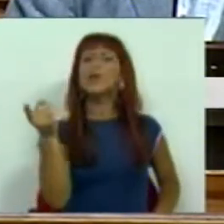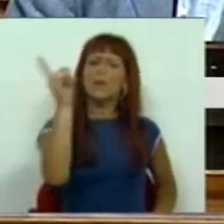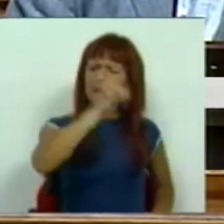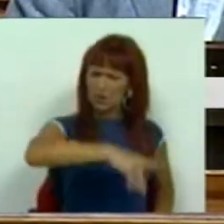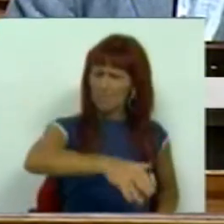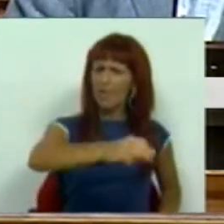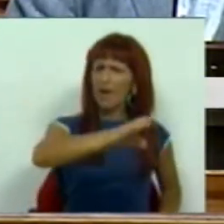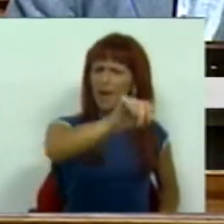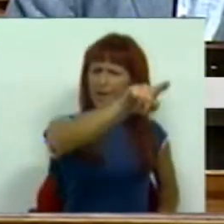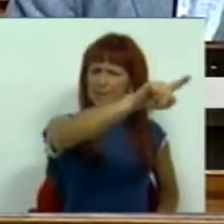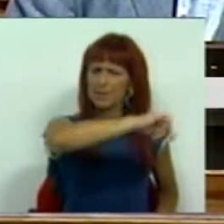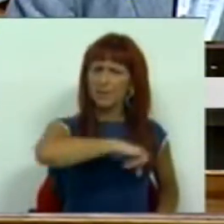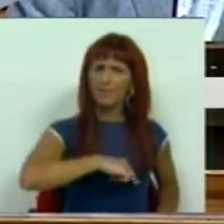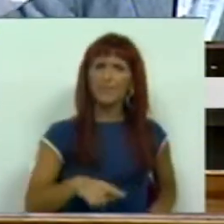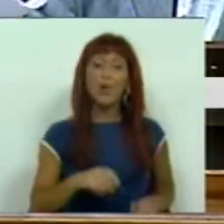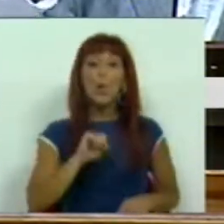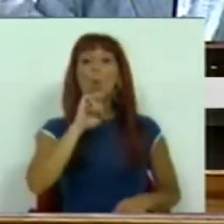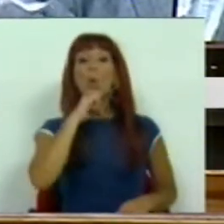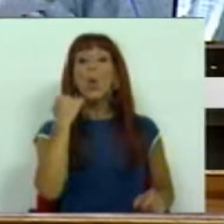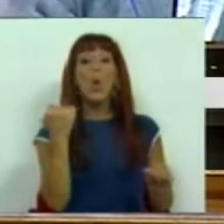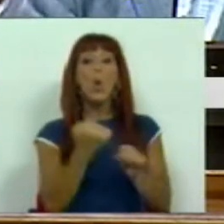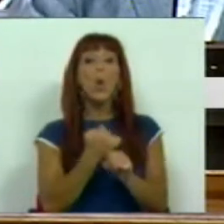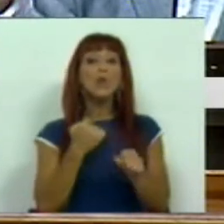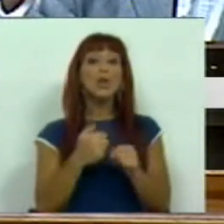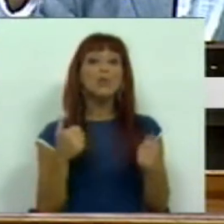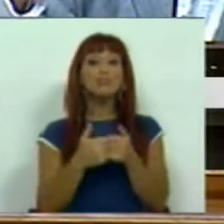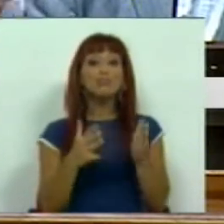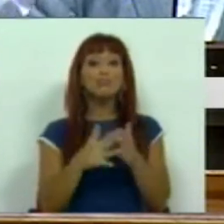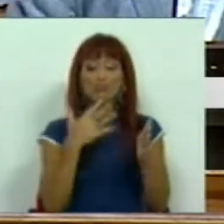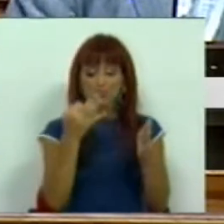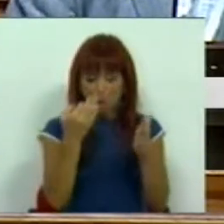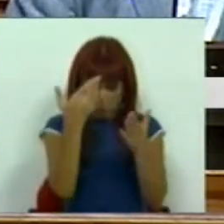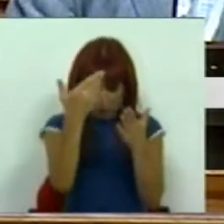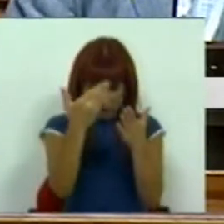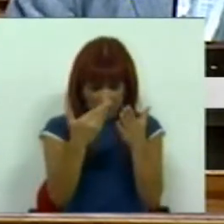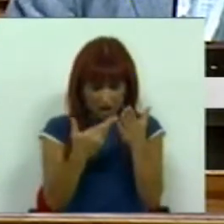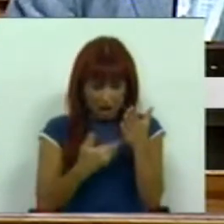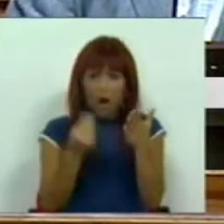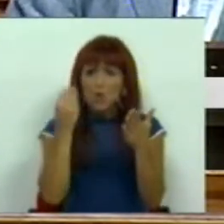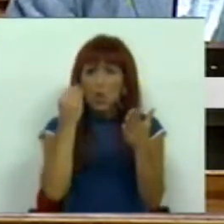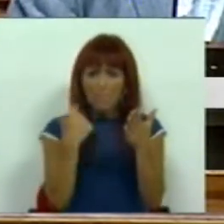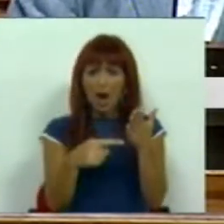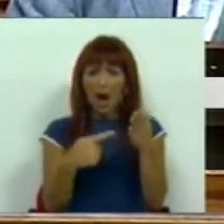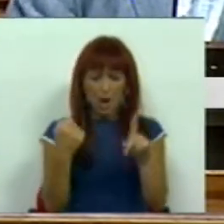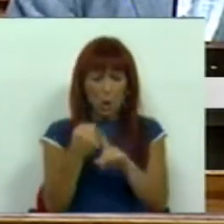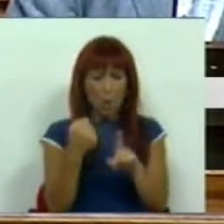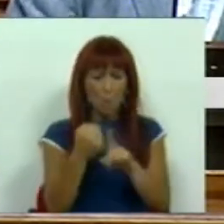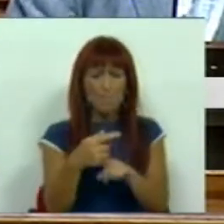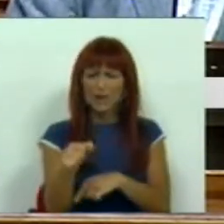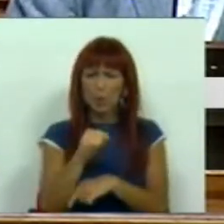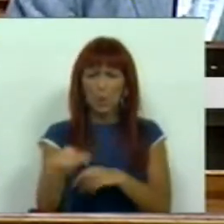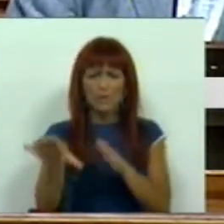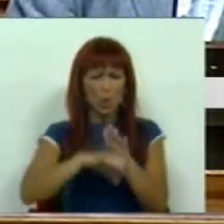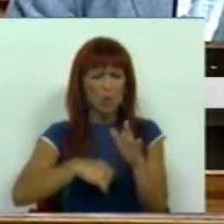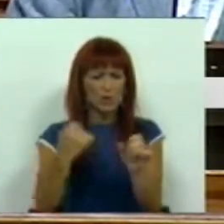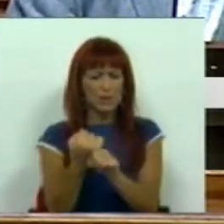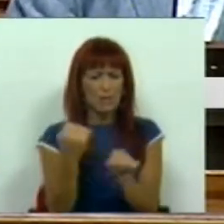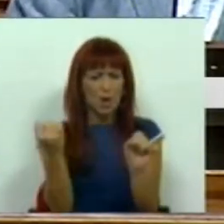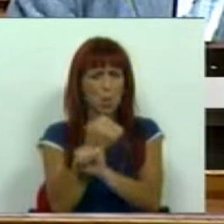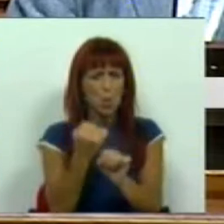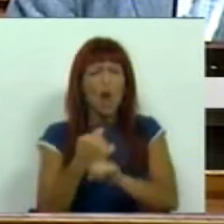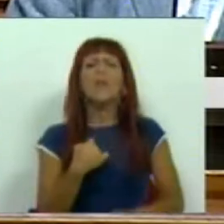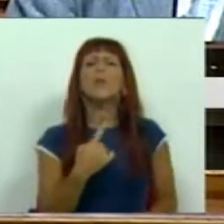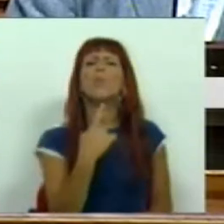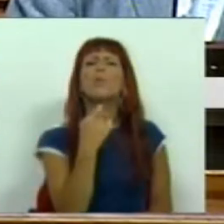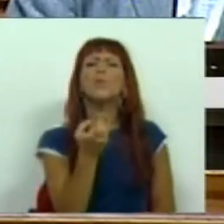também do PS, o Código de Trabalho tem tudo. Temos todos os mecanismos de combate à precariedade. E eu